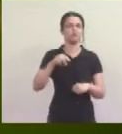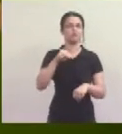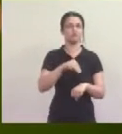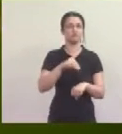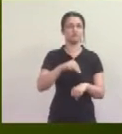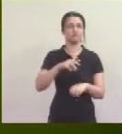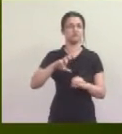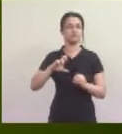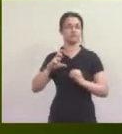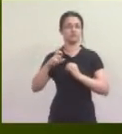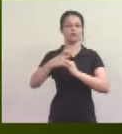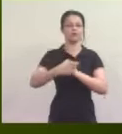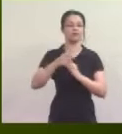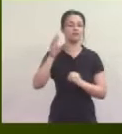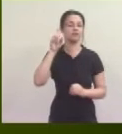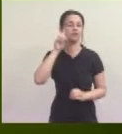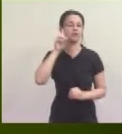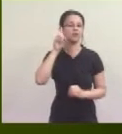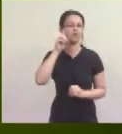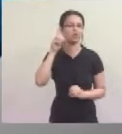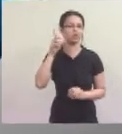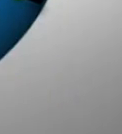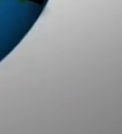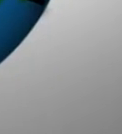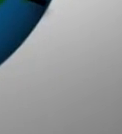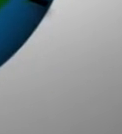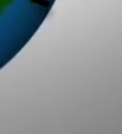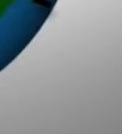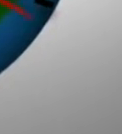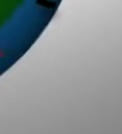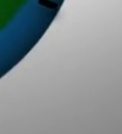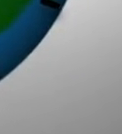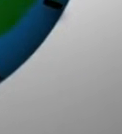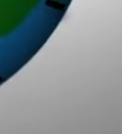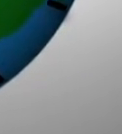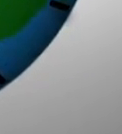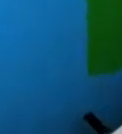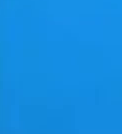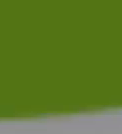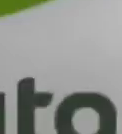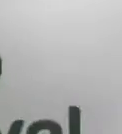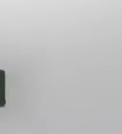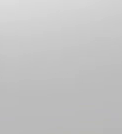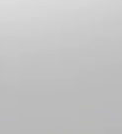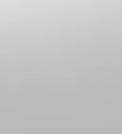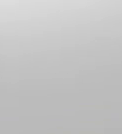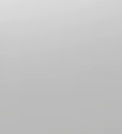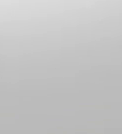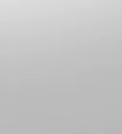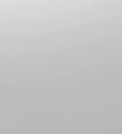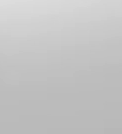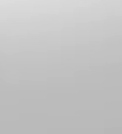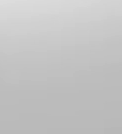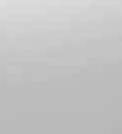Minuto Sustentável, diariamente na TV Osasco. Minuto Sustentável.